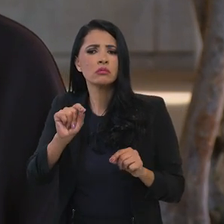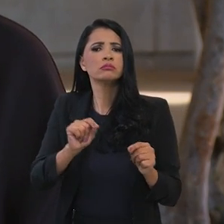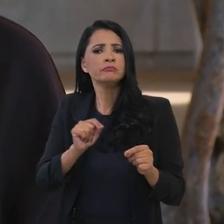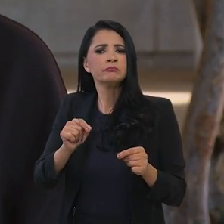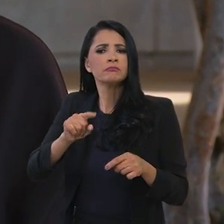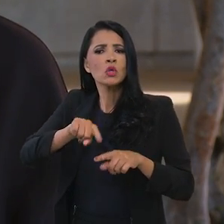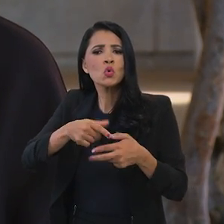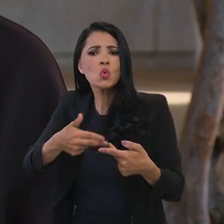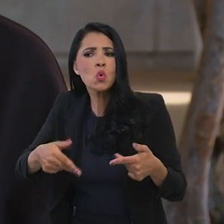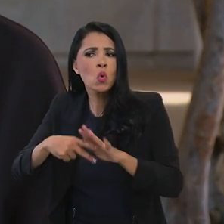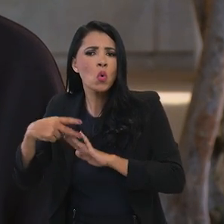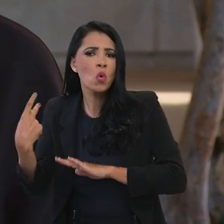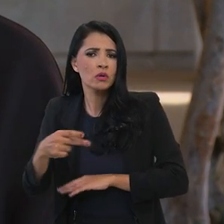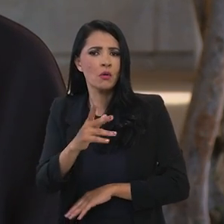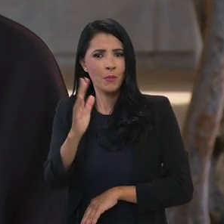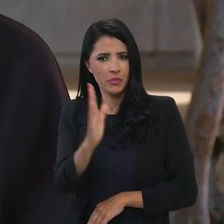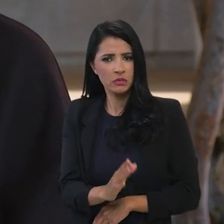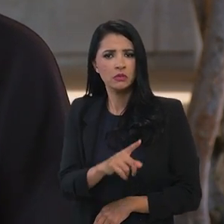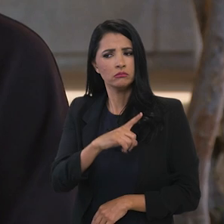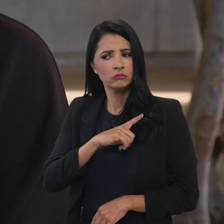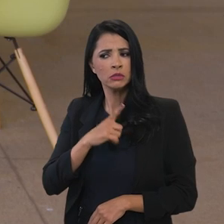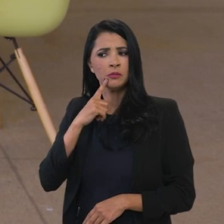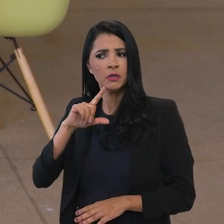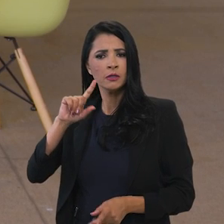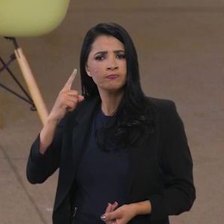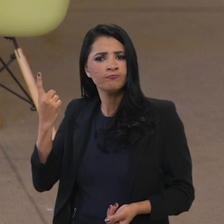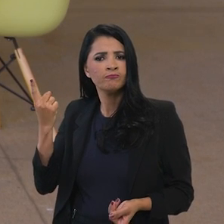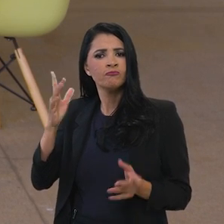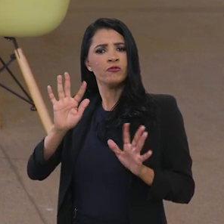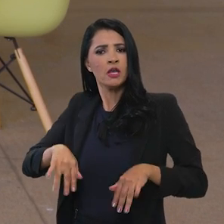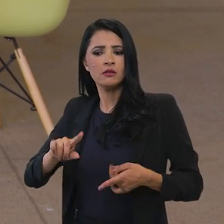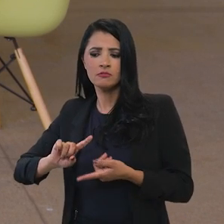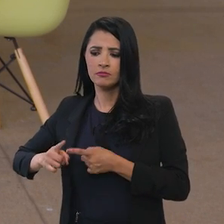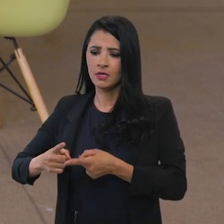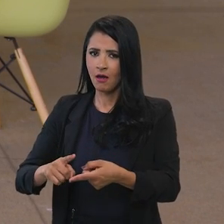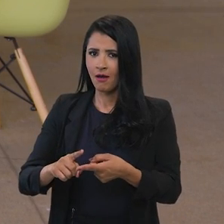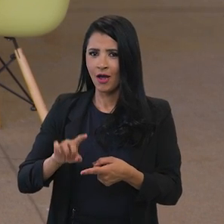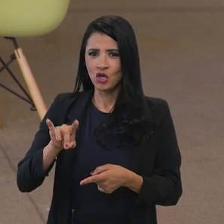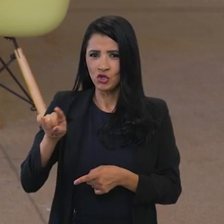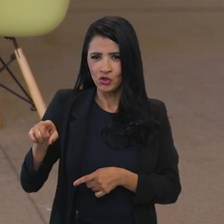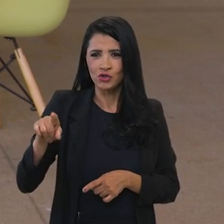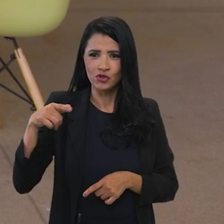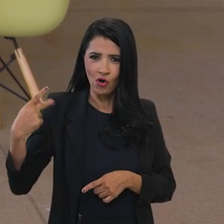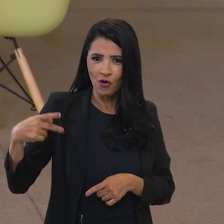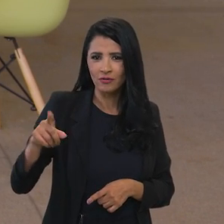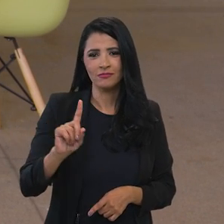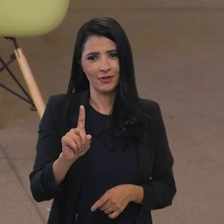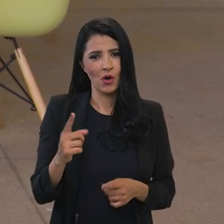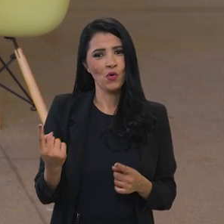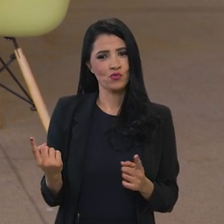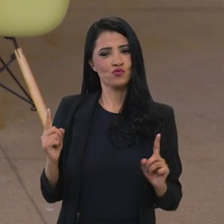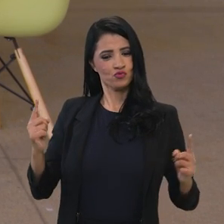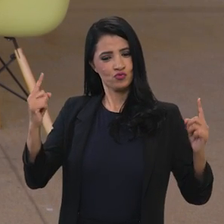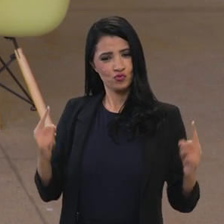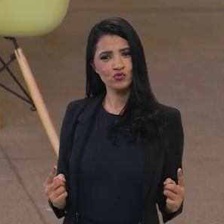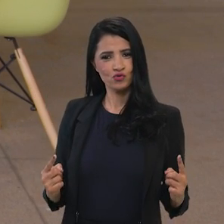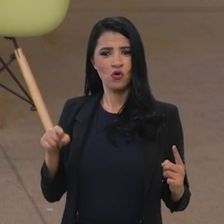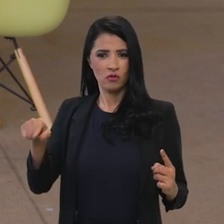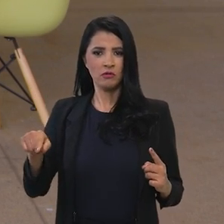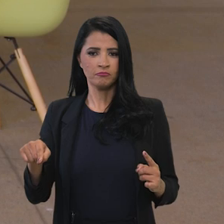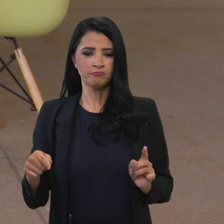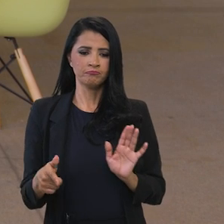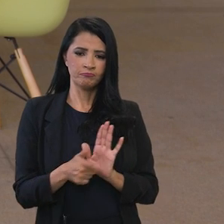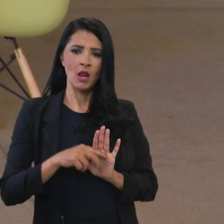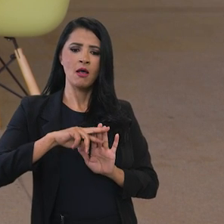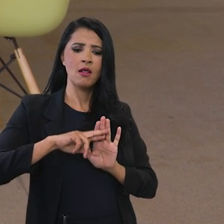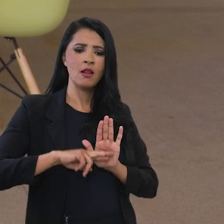em demandas que o lado brasileiro agora tem para a conclusão dessa negociação ou seja os europeus não um lado não é só lado os europeus colocaram